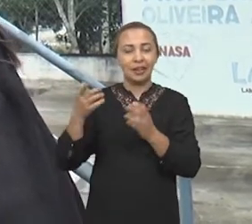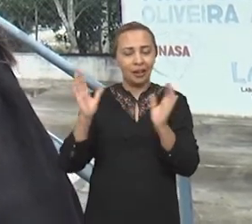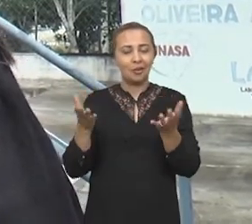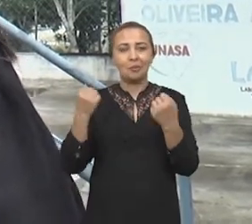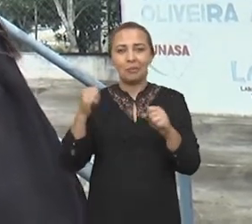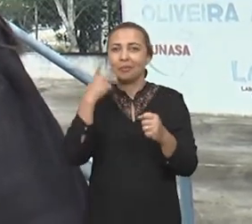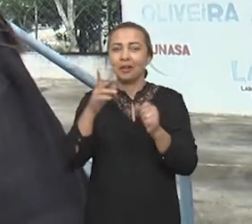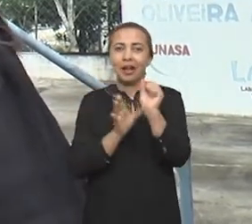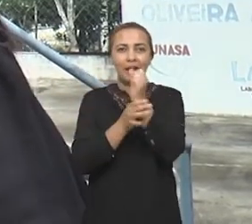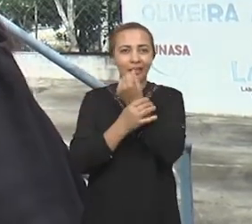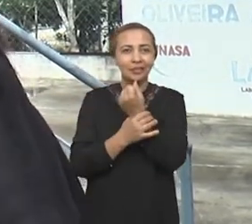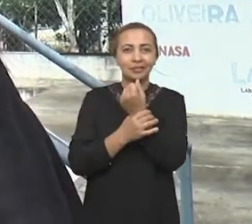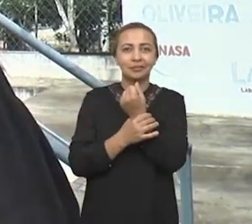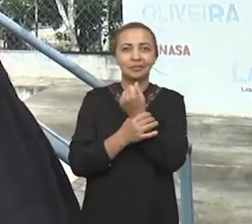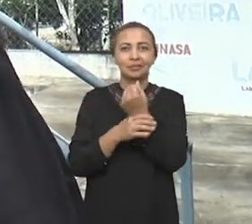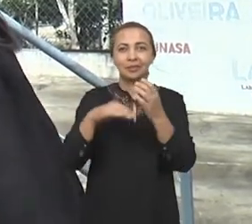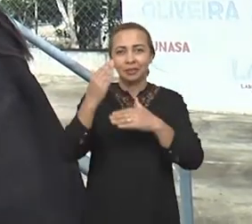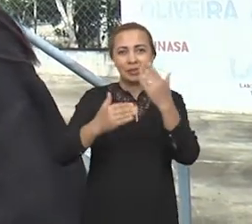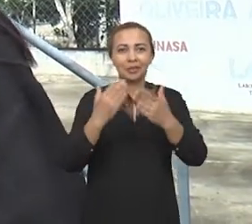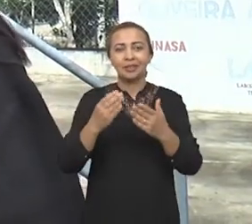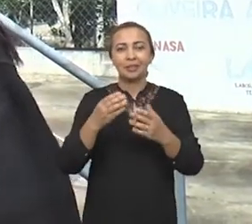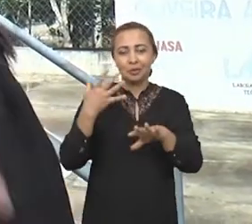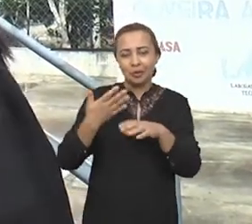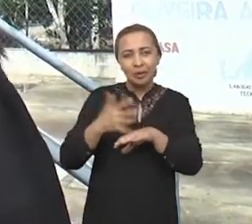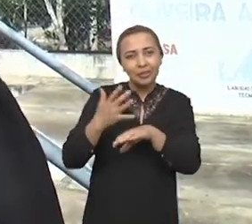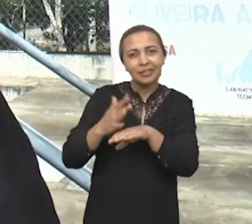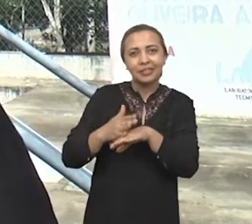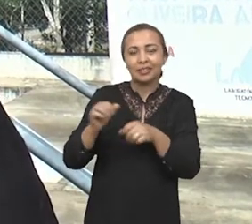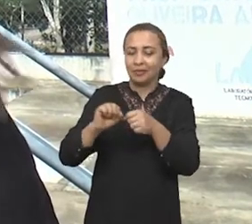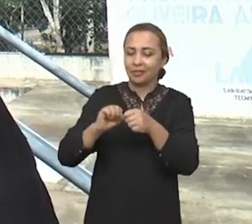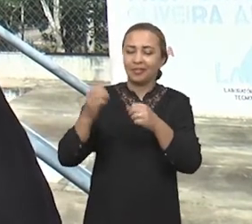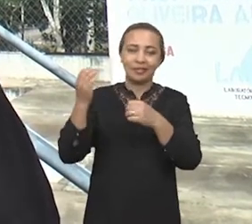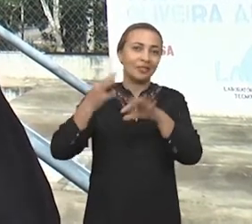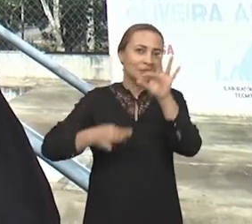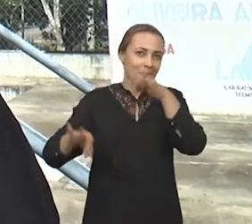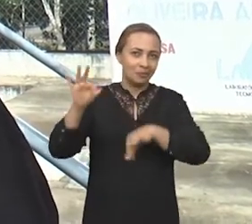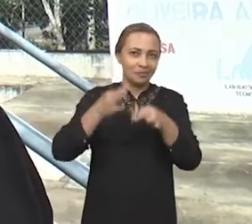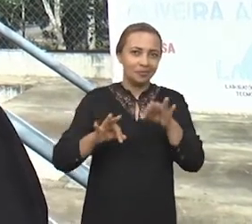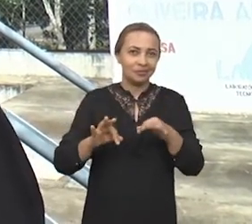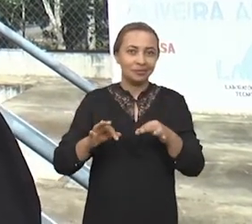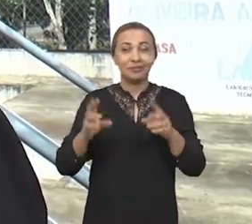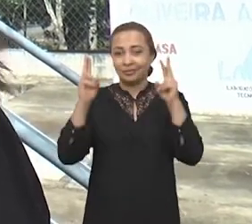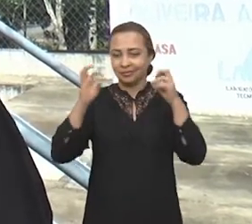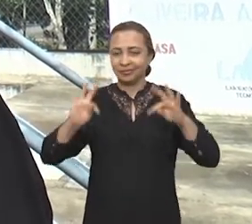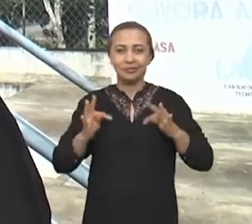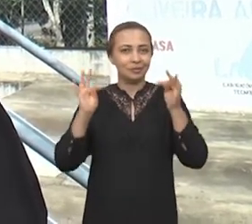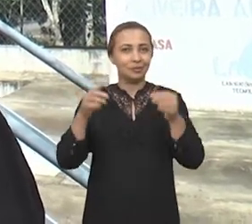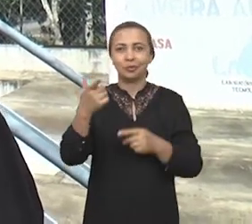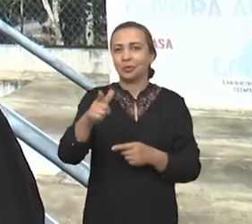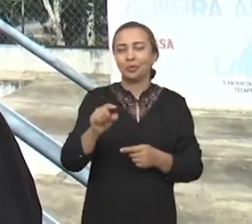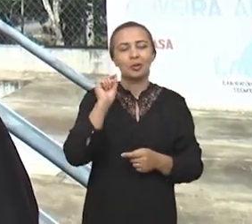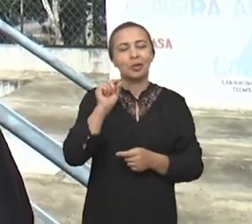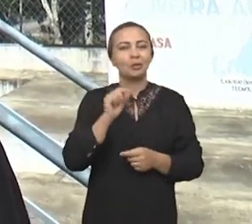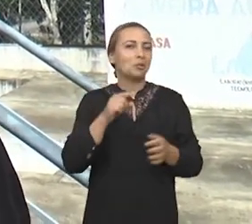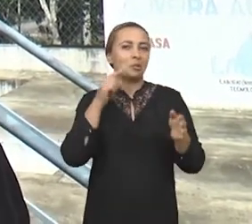garantir a reputabilidade dos ensaios realizados em laboratório. Então, em termos técnicos, não tem